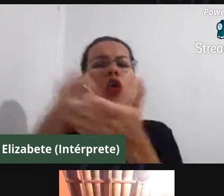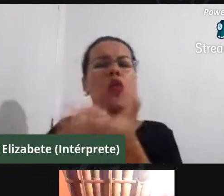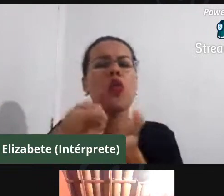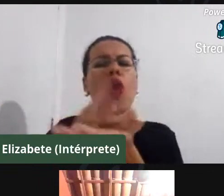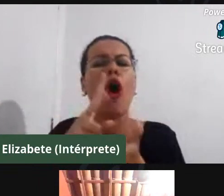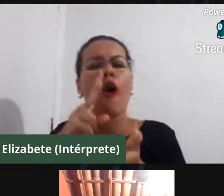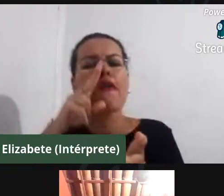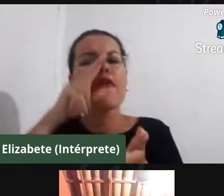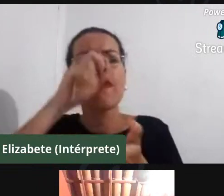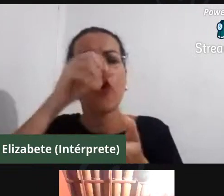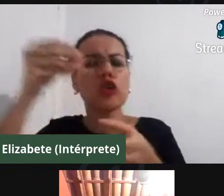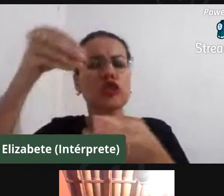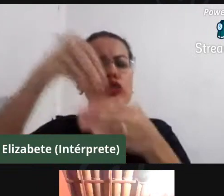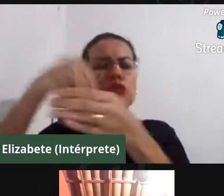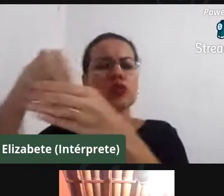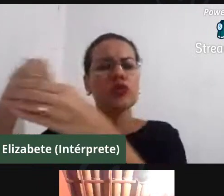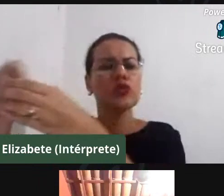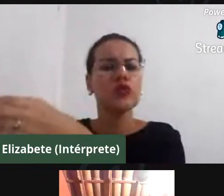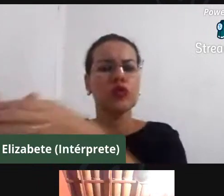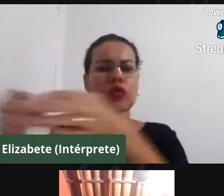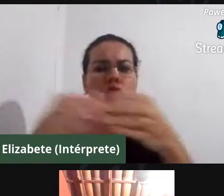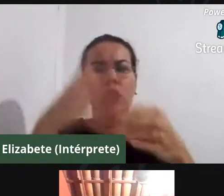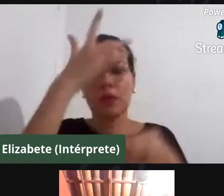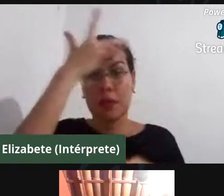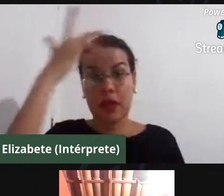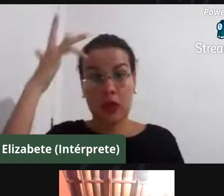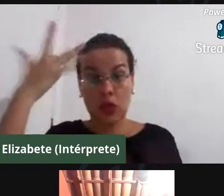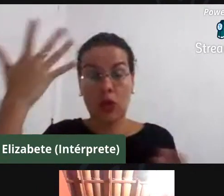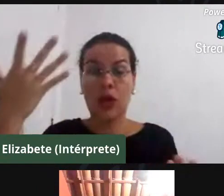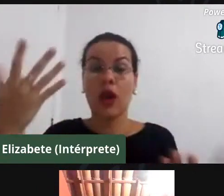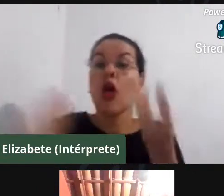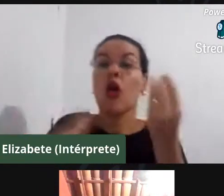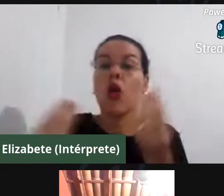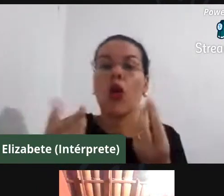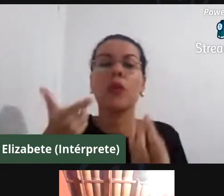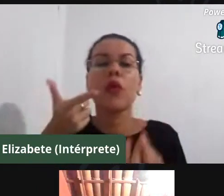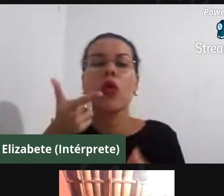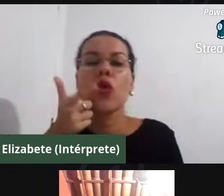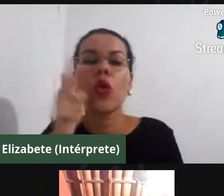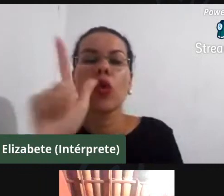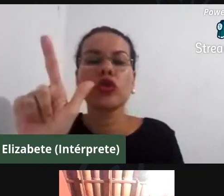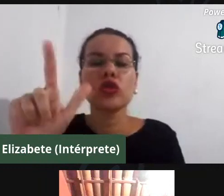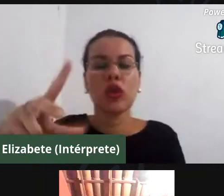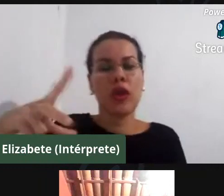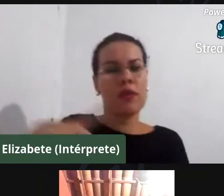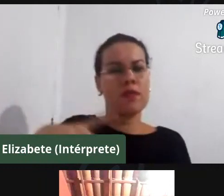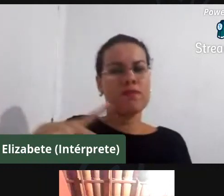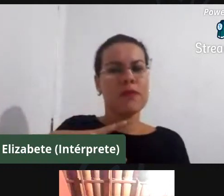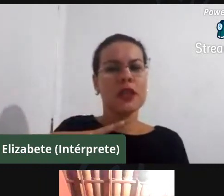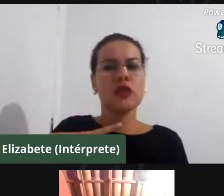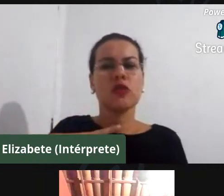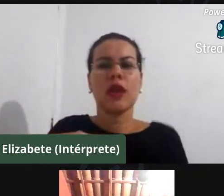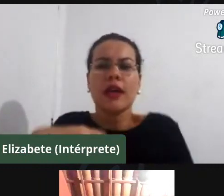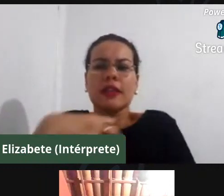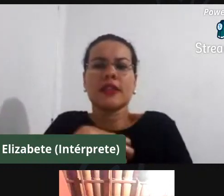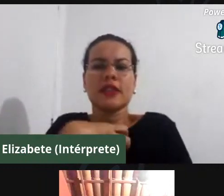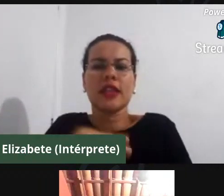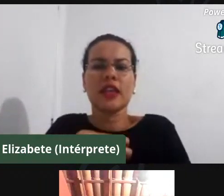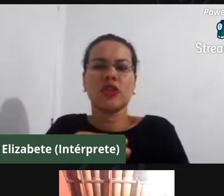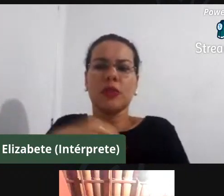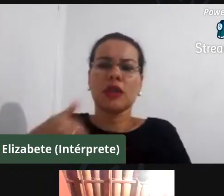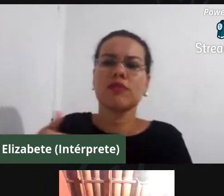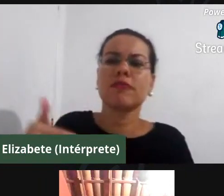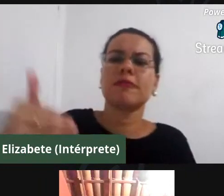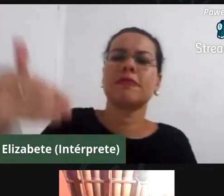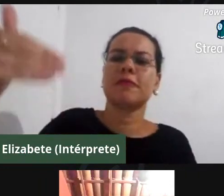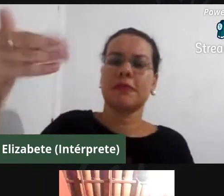os nossos territórios, como fazer para continuar com esse sentimento de pertença? Eu costumo dizer que